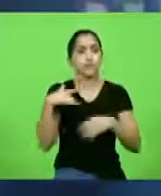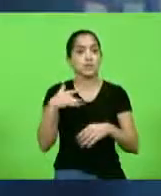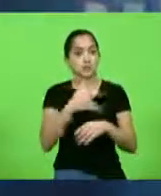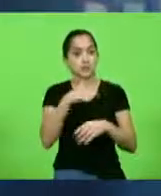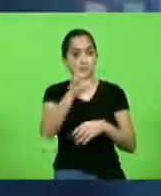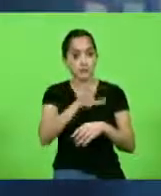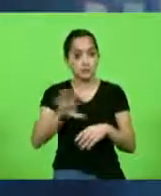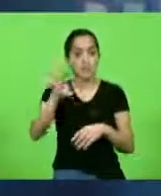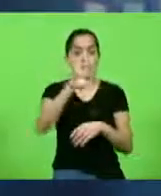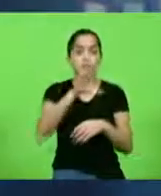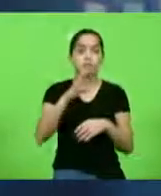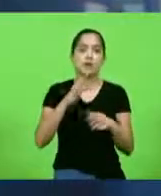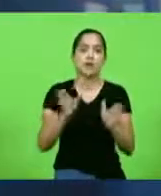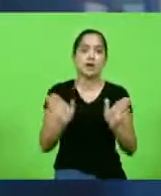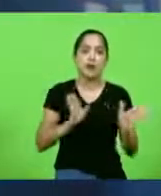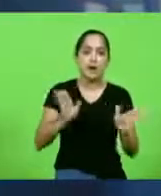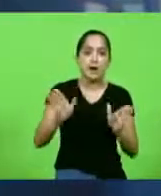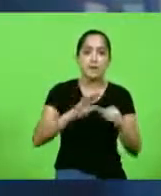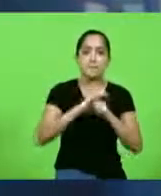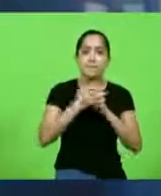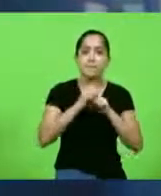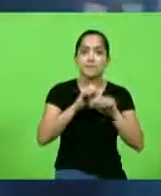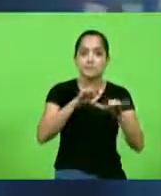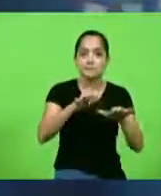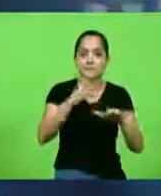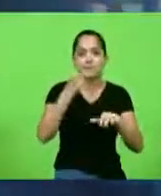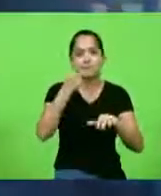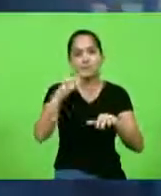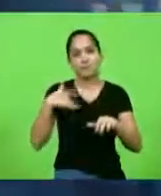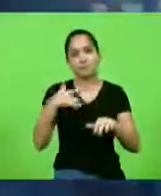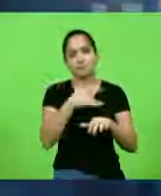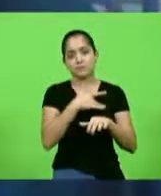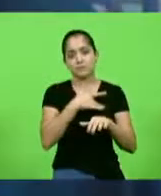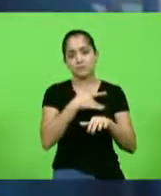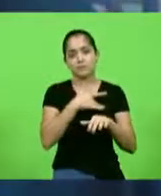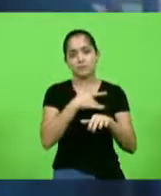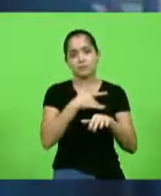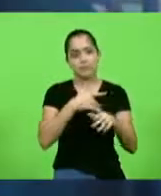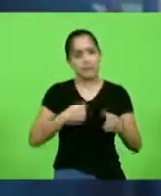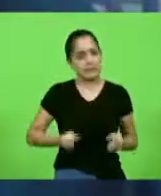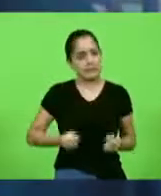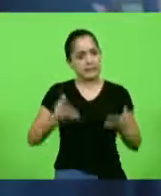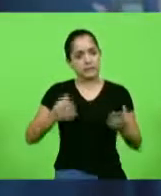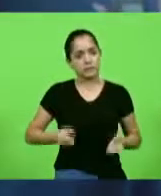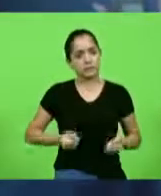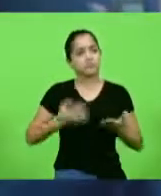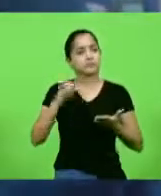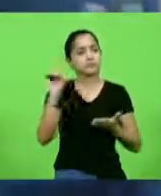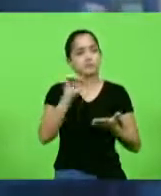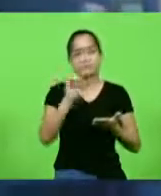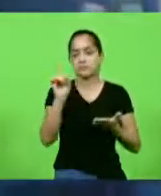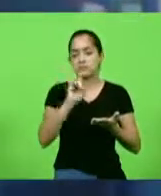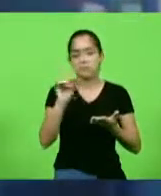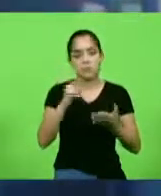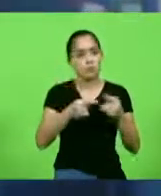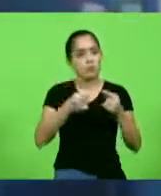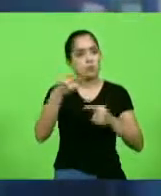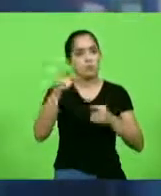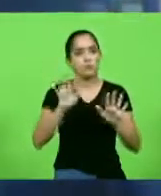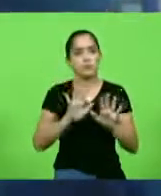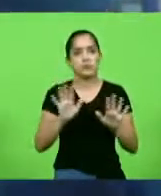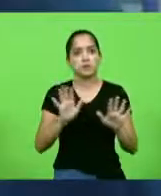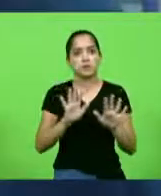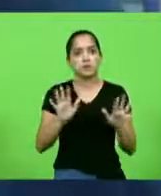A pandemia deixou claro que falar em saúde não é falar em gasto, pelo amor de Deus. Como falar em